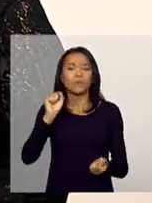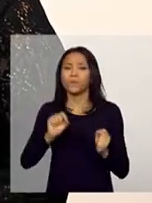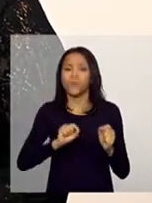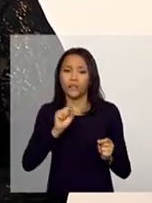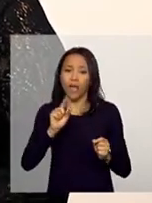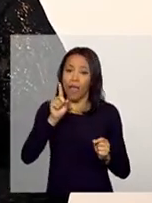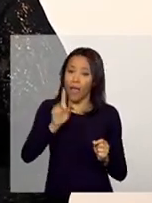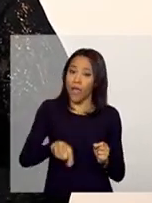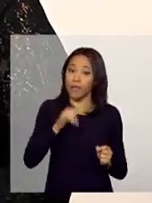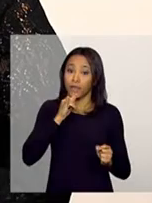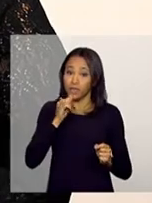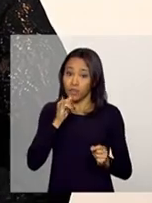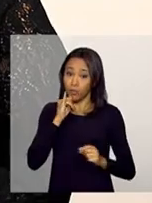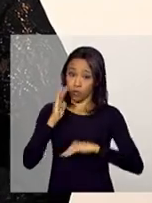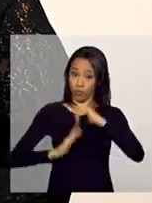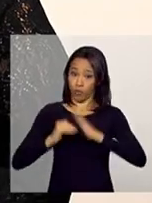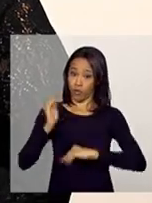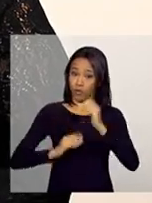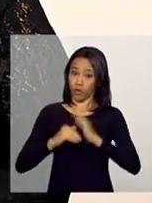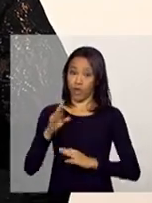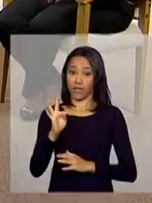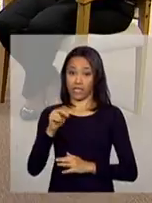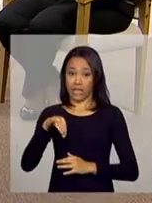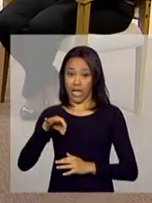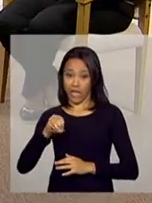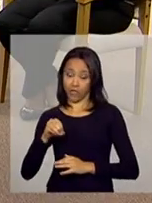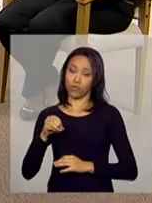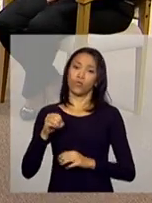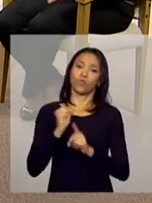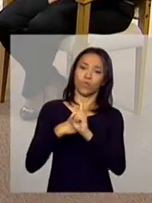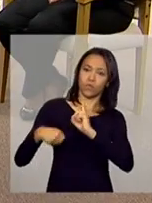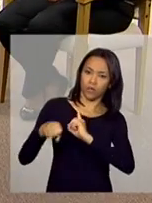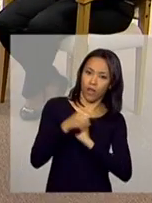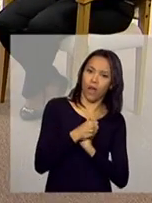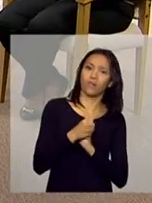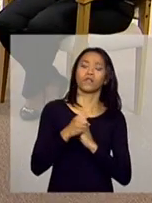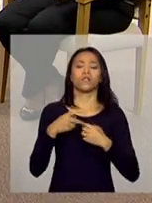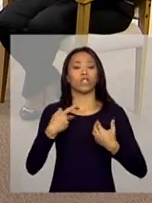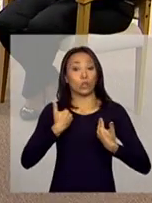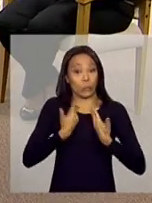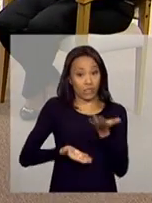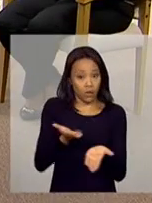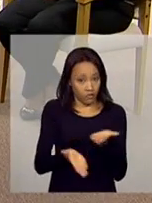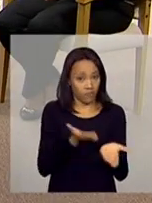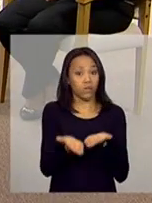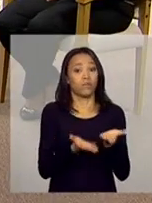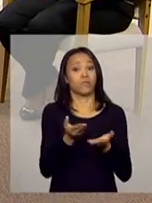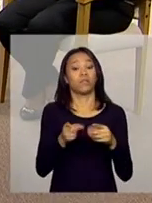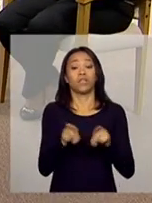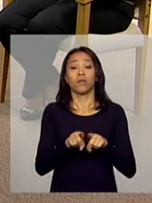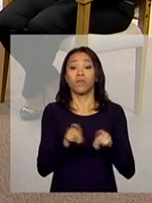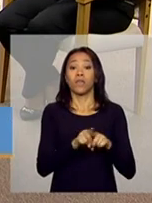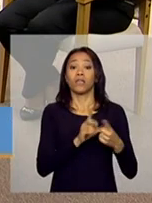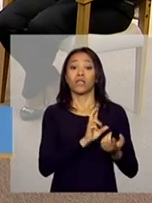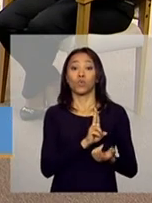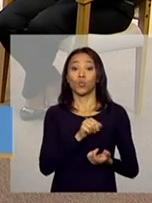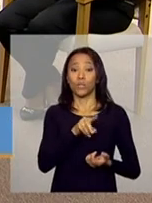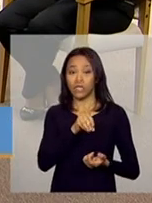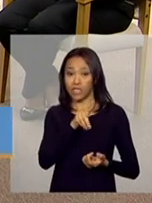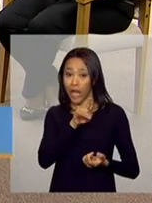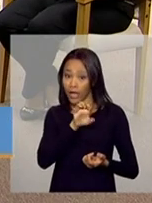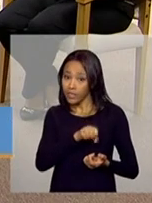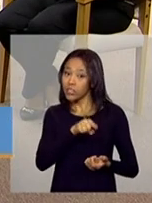ações das equipes técnicas da assistência social, dos nossos serviços, sobretudo, das nossas unidades, centro de